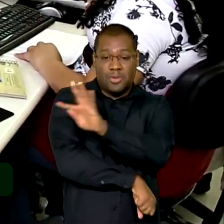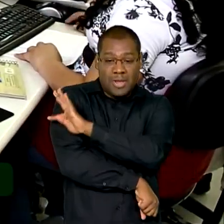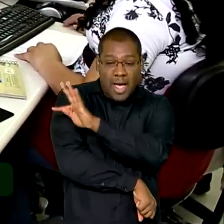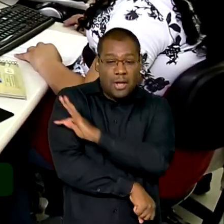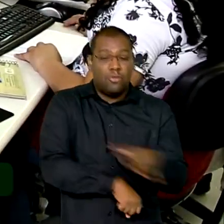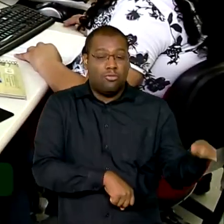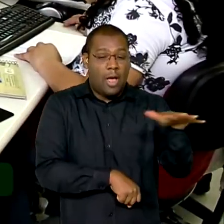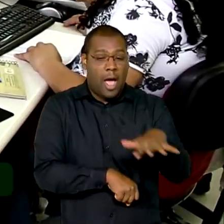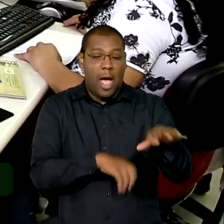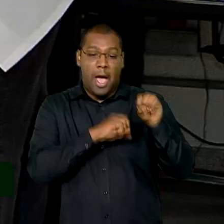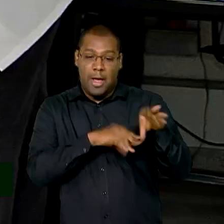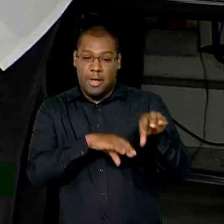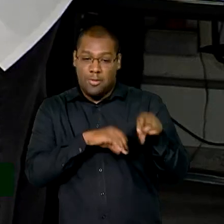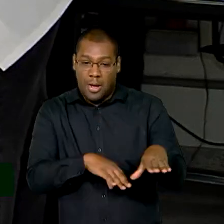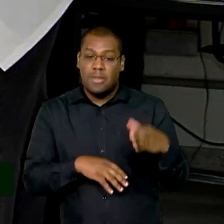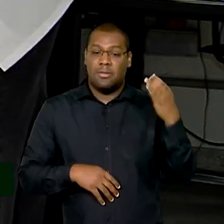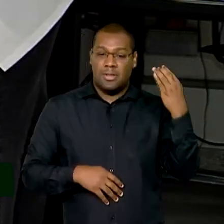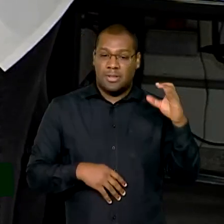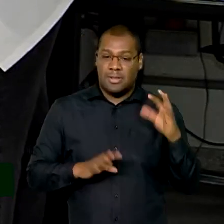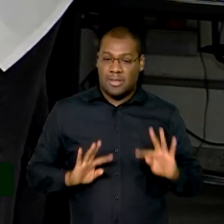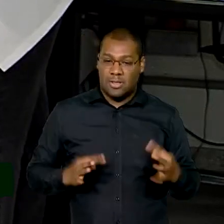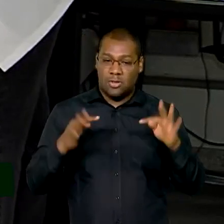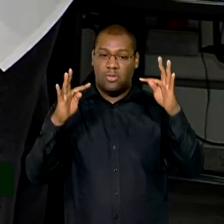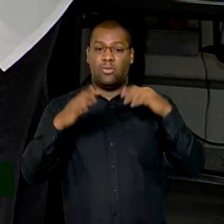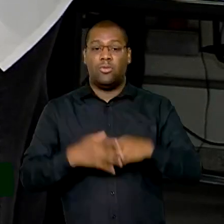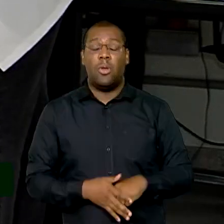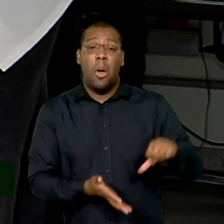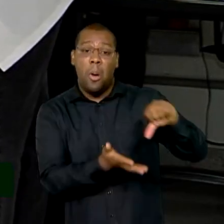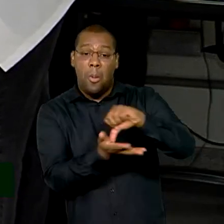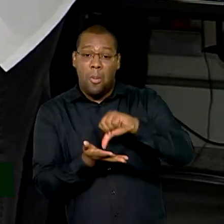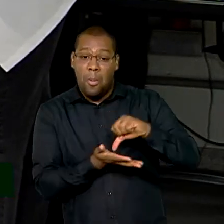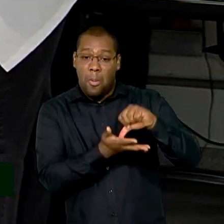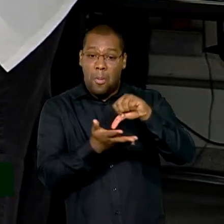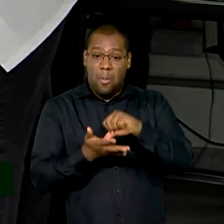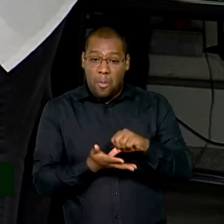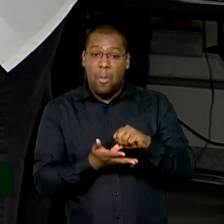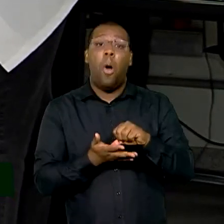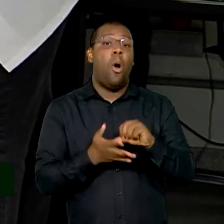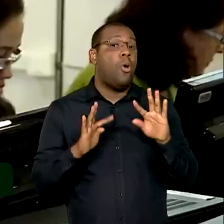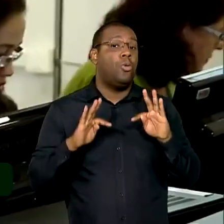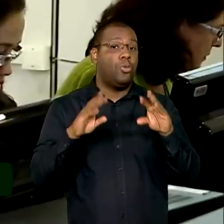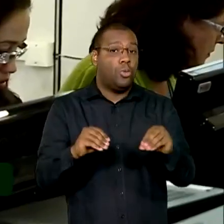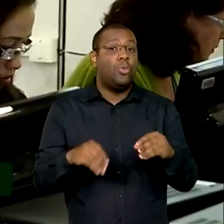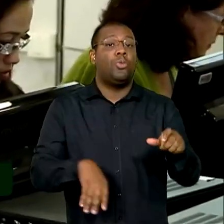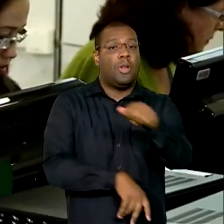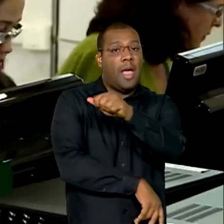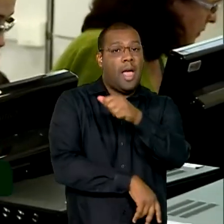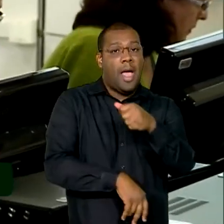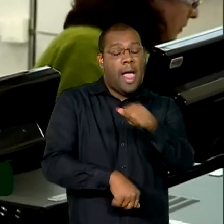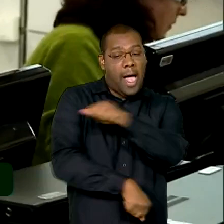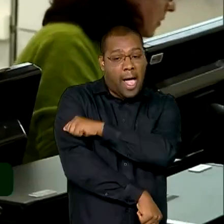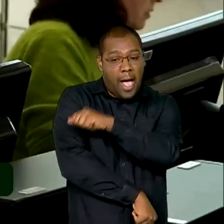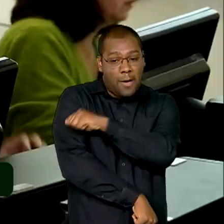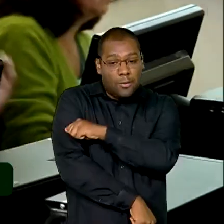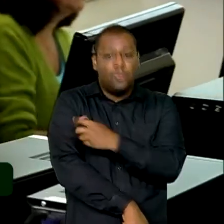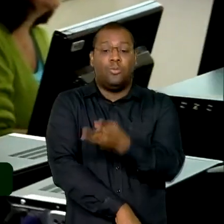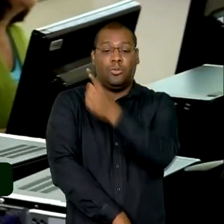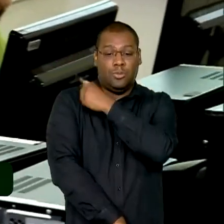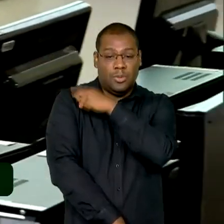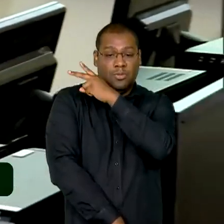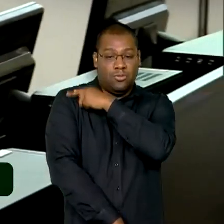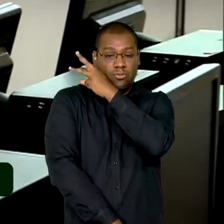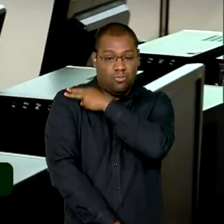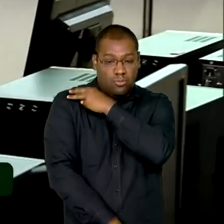A maioria das unidades é direcionada ao ensino médio, possibilitando que o aluno aprenda as disciplinas curriculares